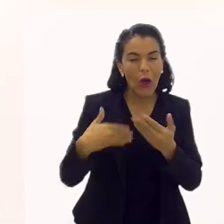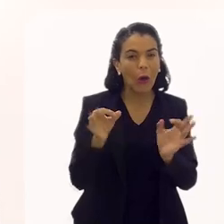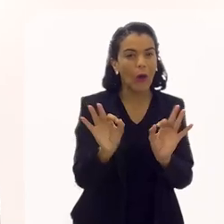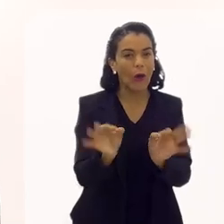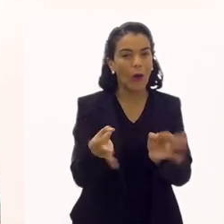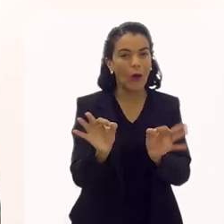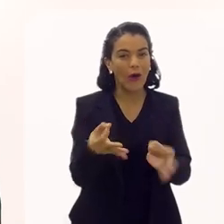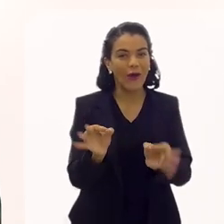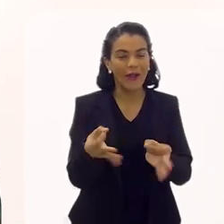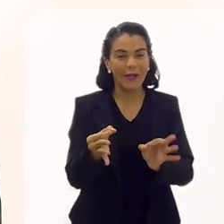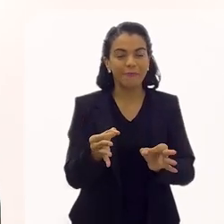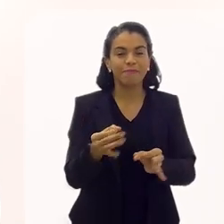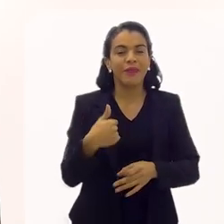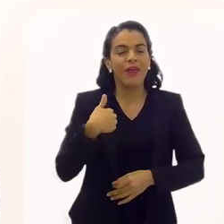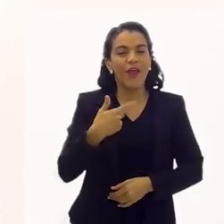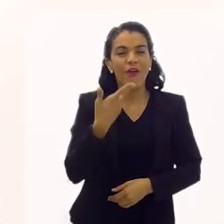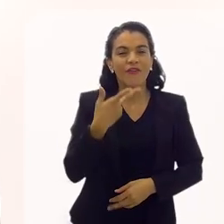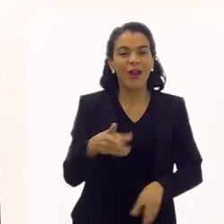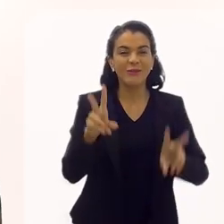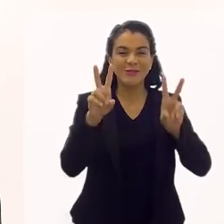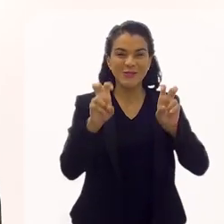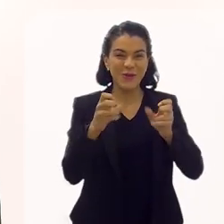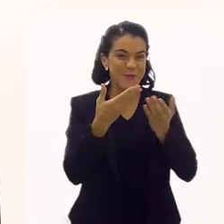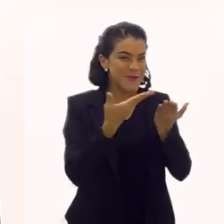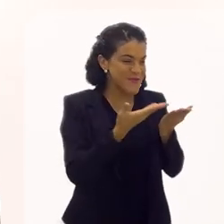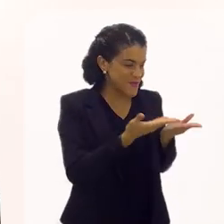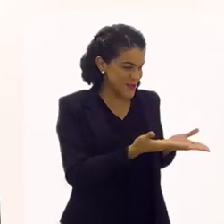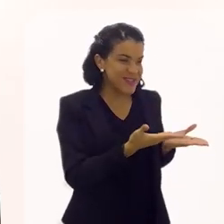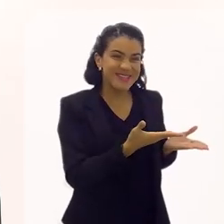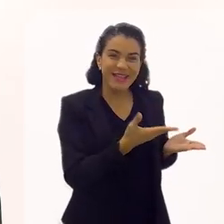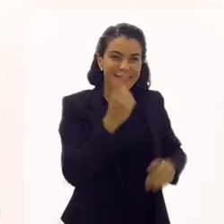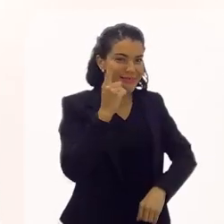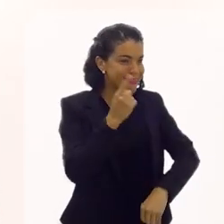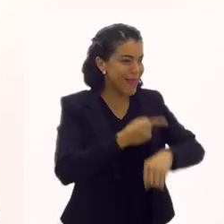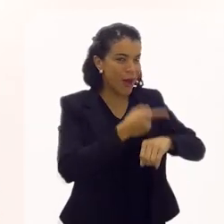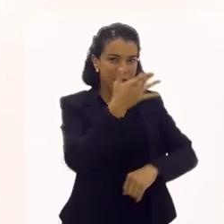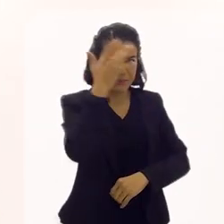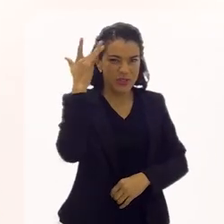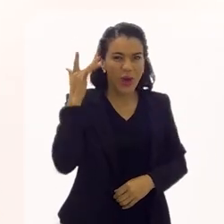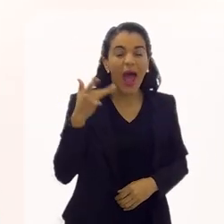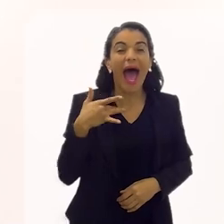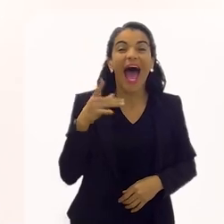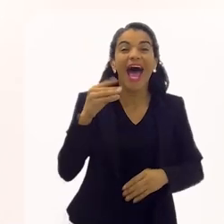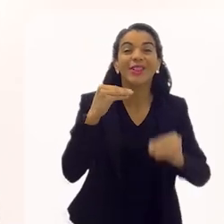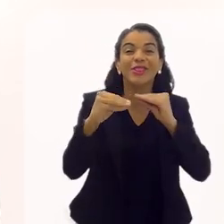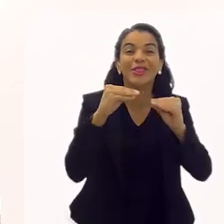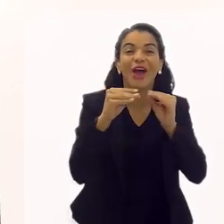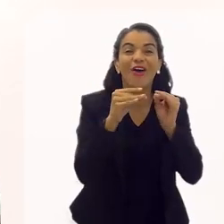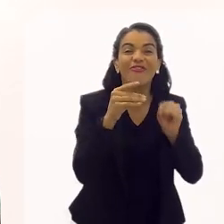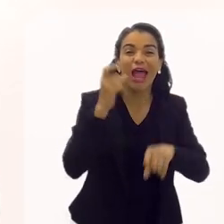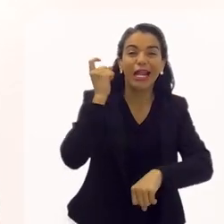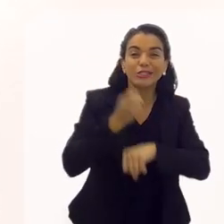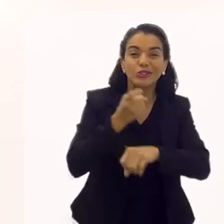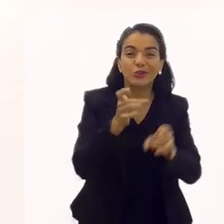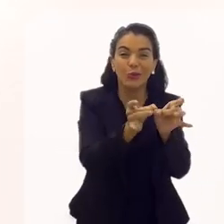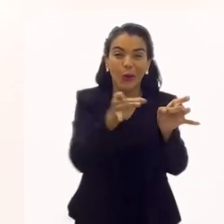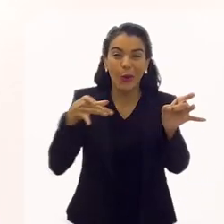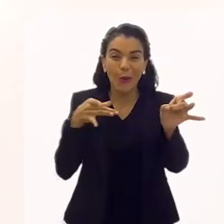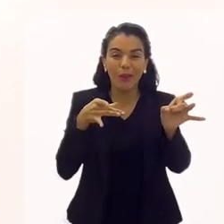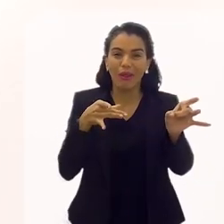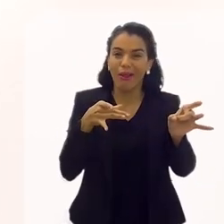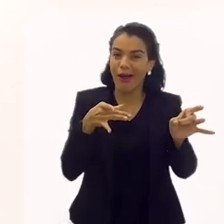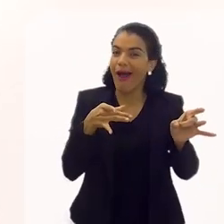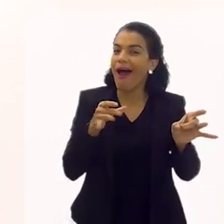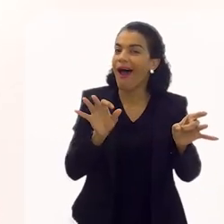Eu acho que, quando eu falo de você, imediatamente as pessoas falam, estúpido, cupido? Falei, gente, não